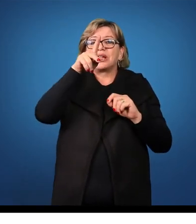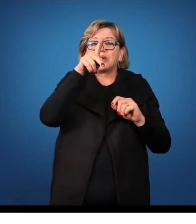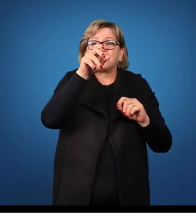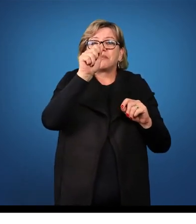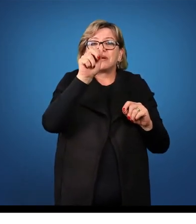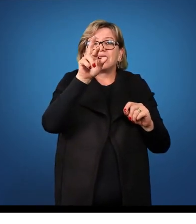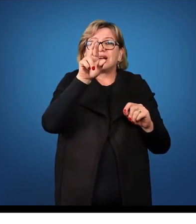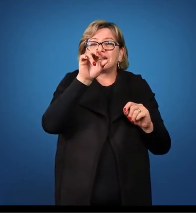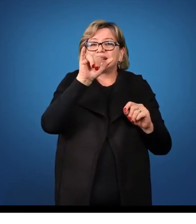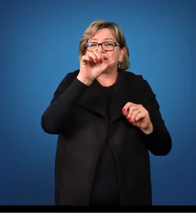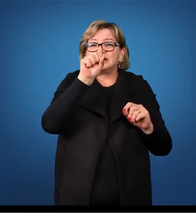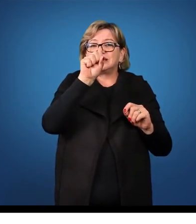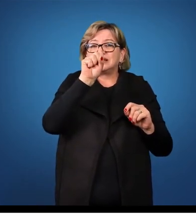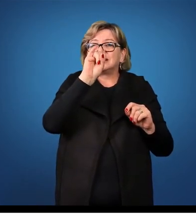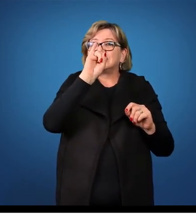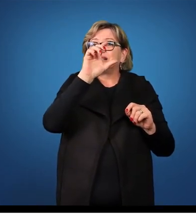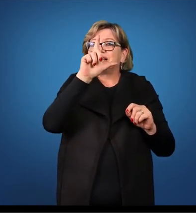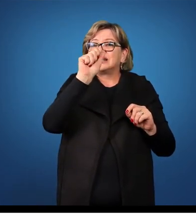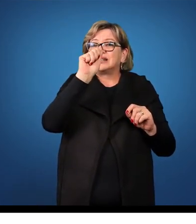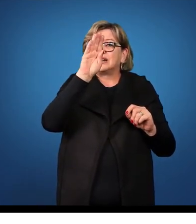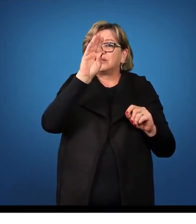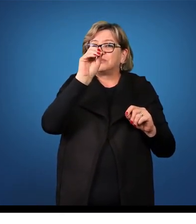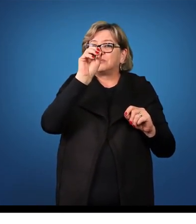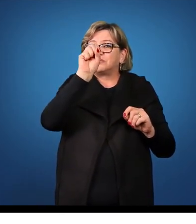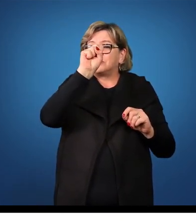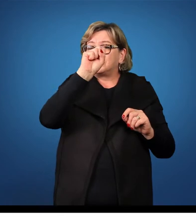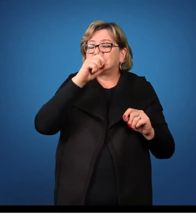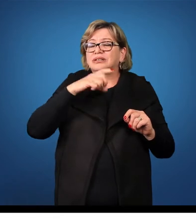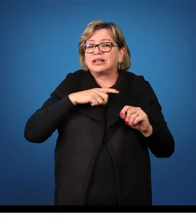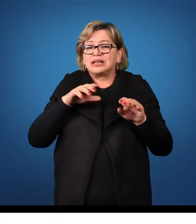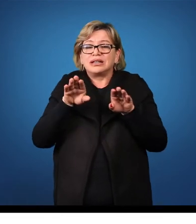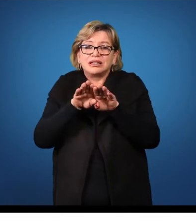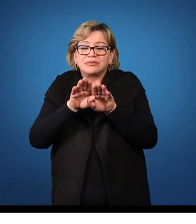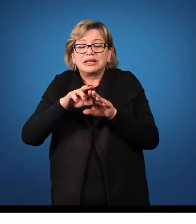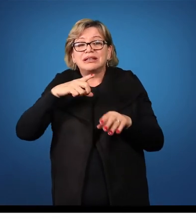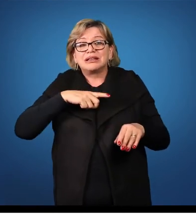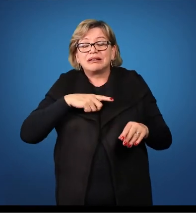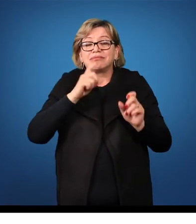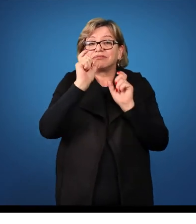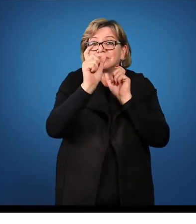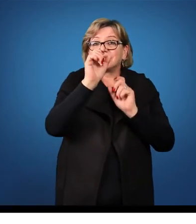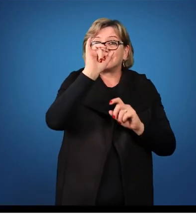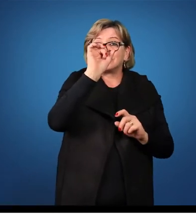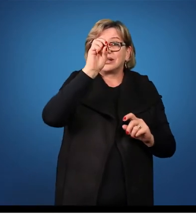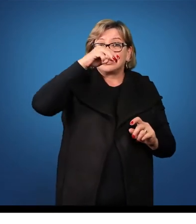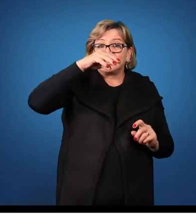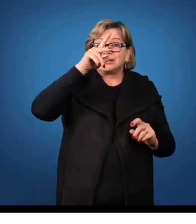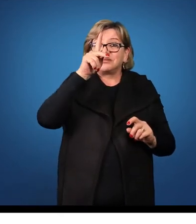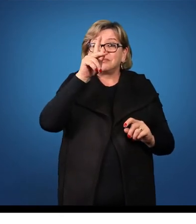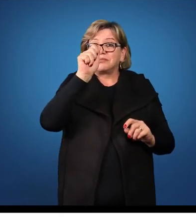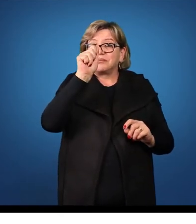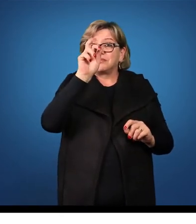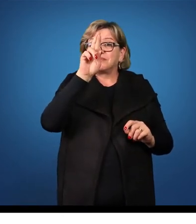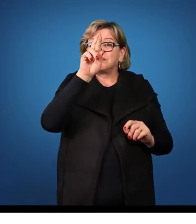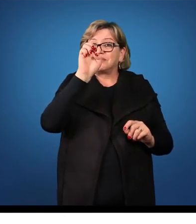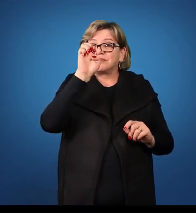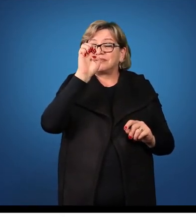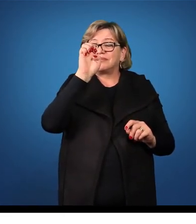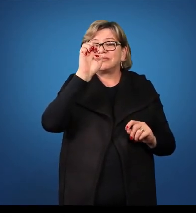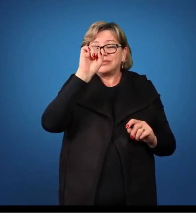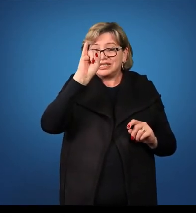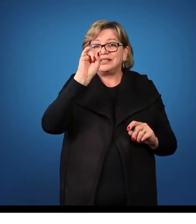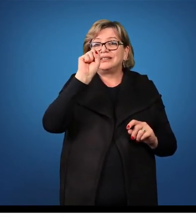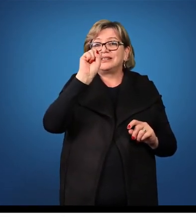e as palavras que são imparicílabas. Uma palavra parisílaba